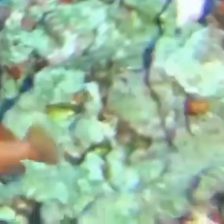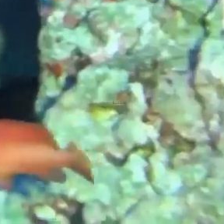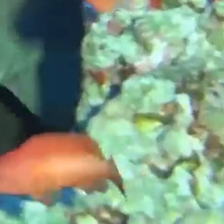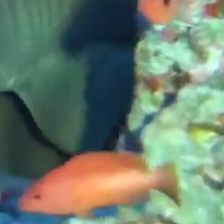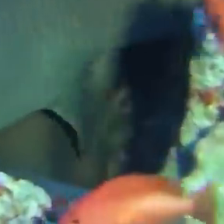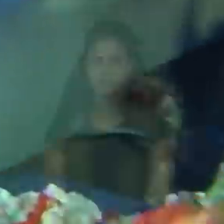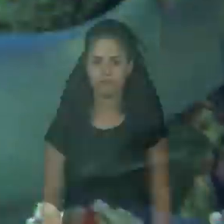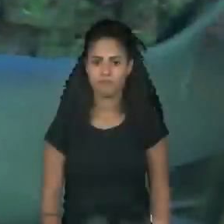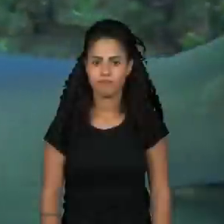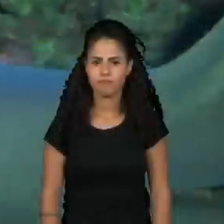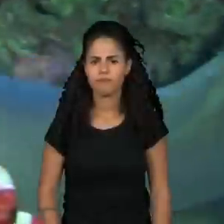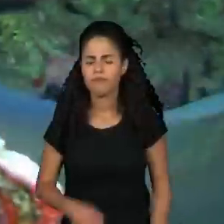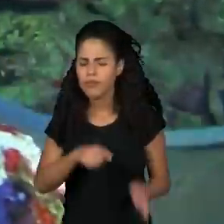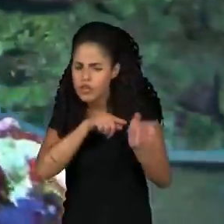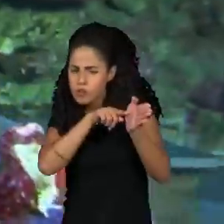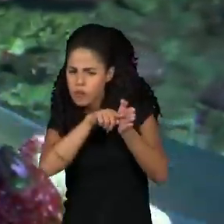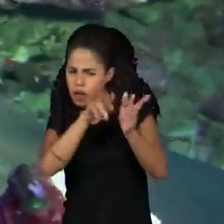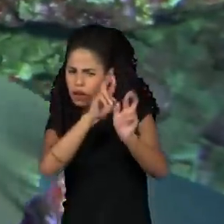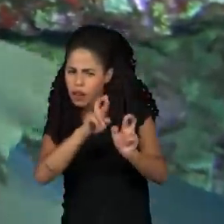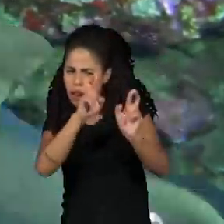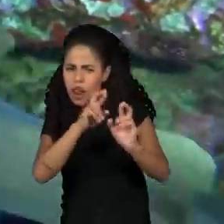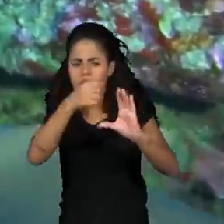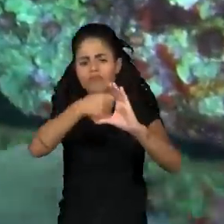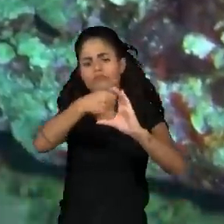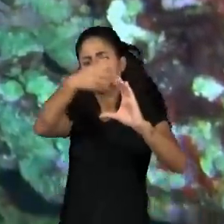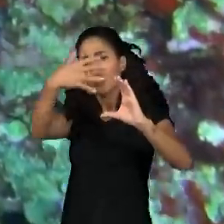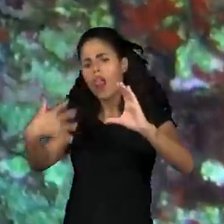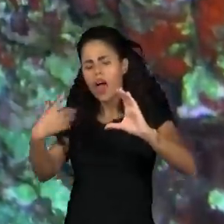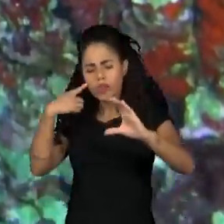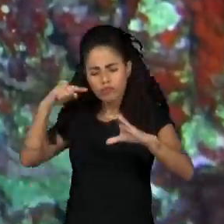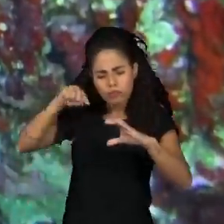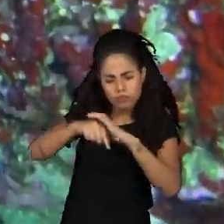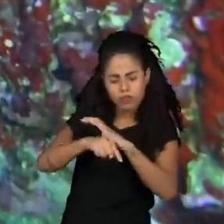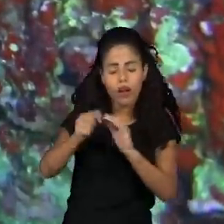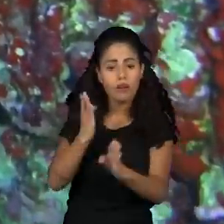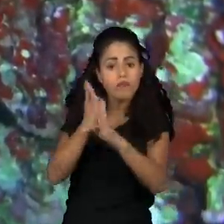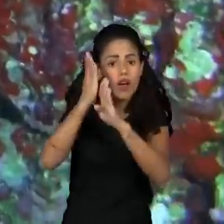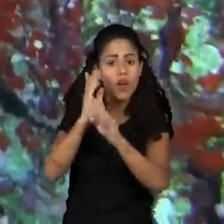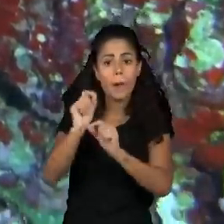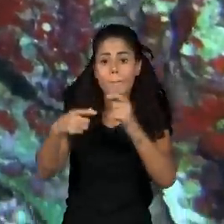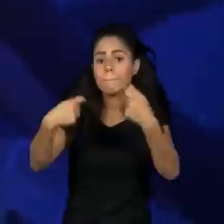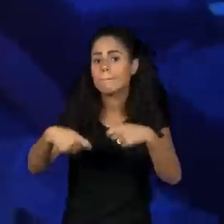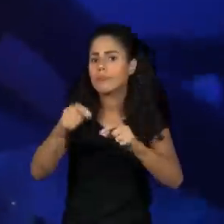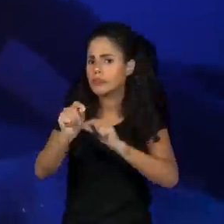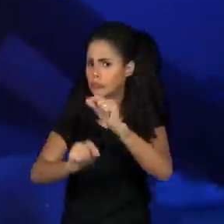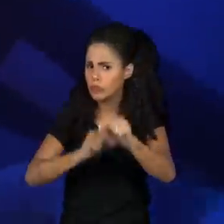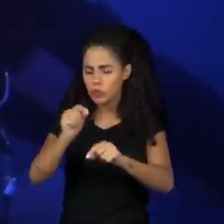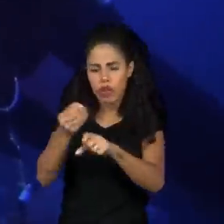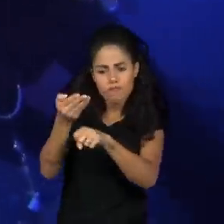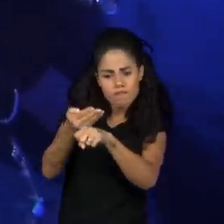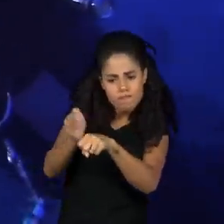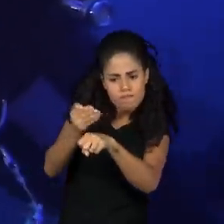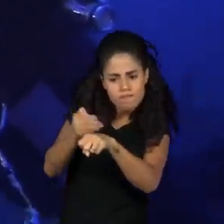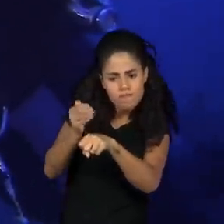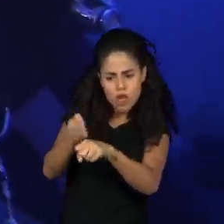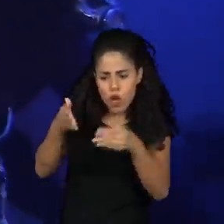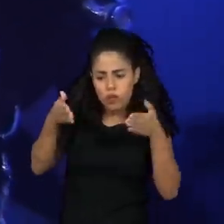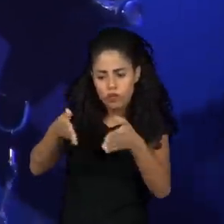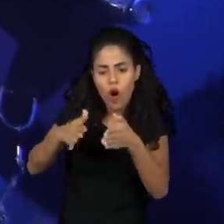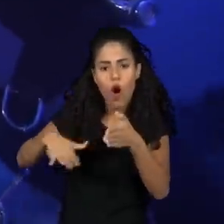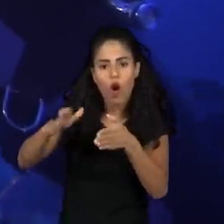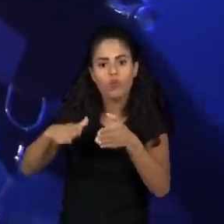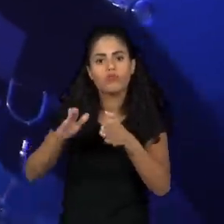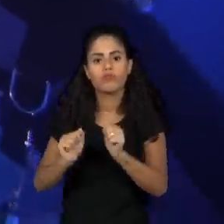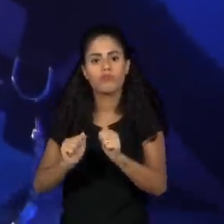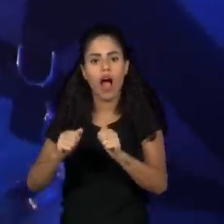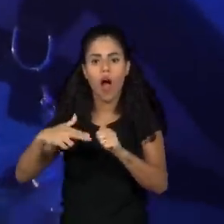Para investigar as características desse ecossistema único, foi preciso passar por um treinamento específico em mergulho